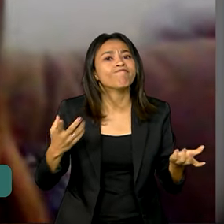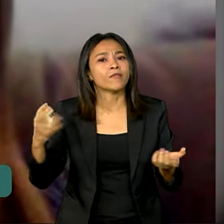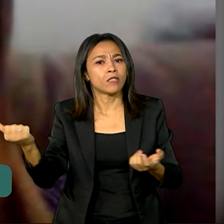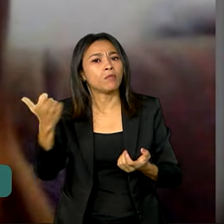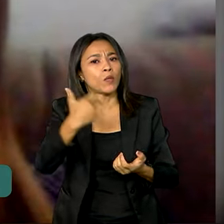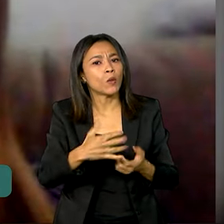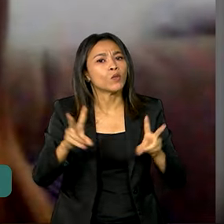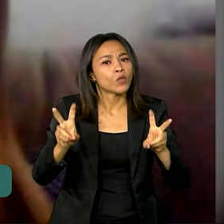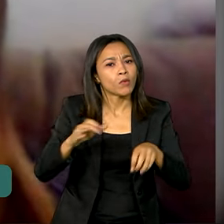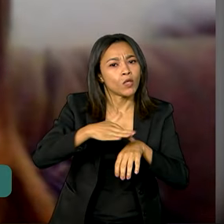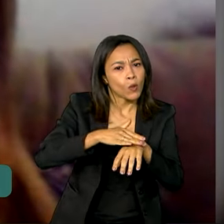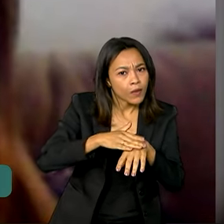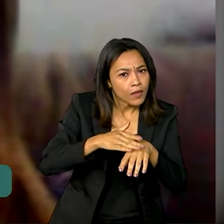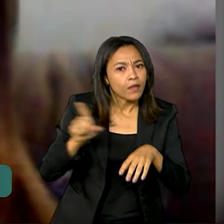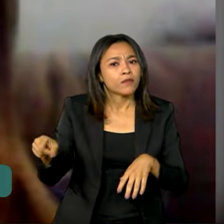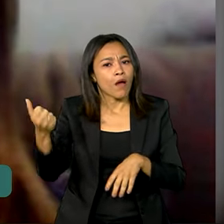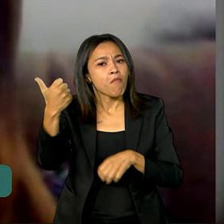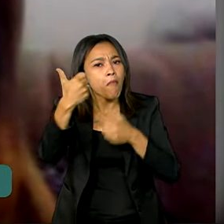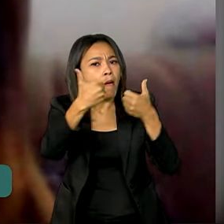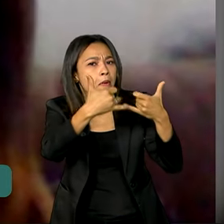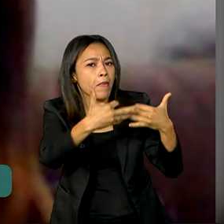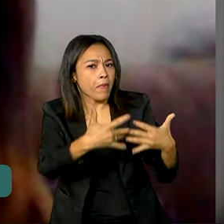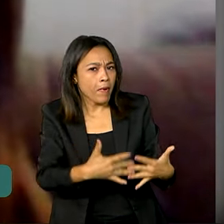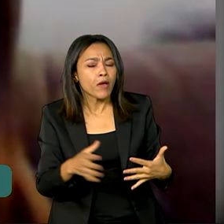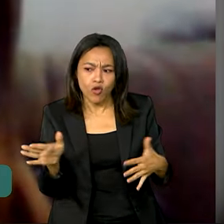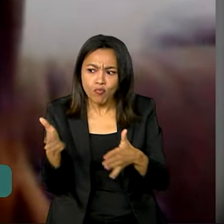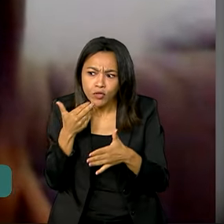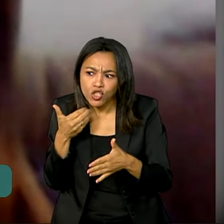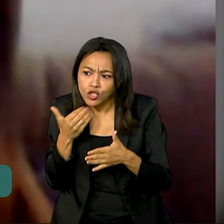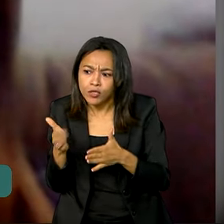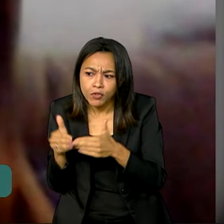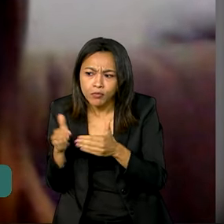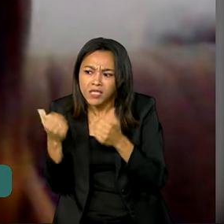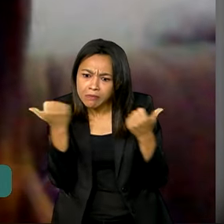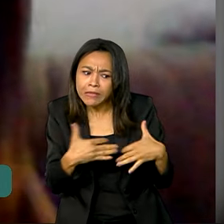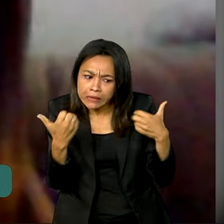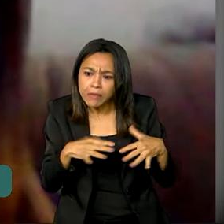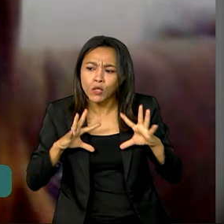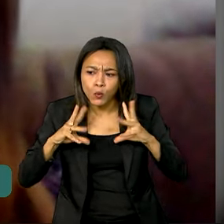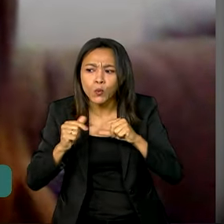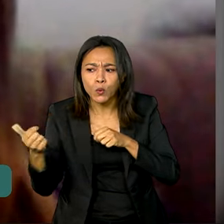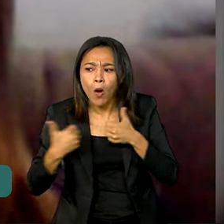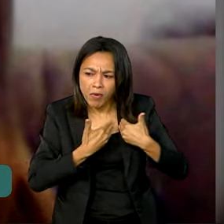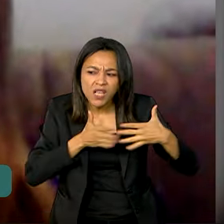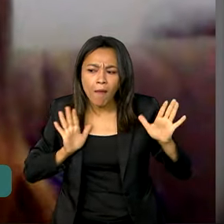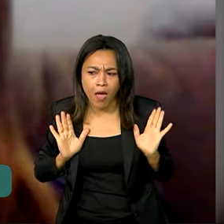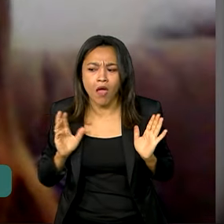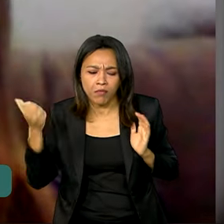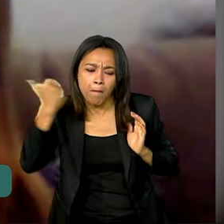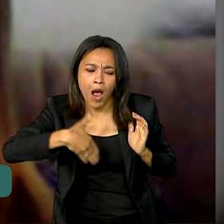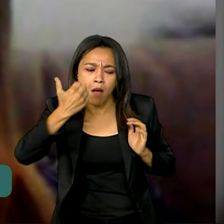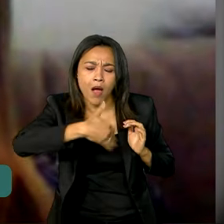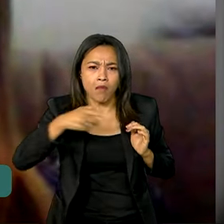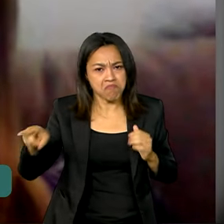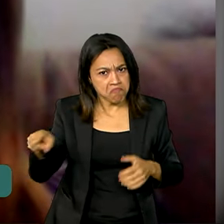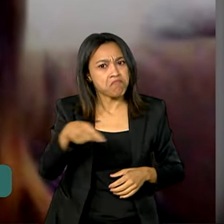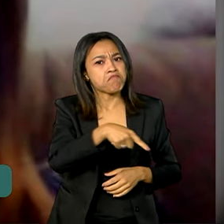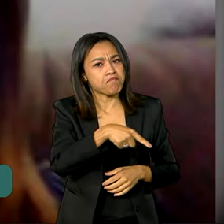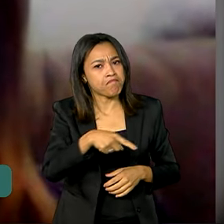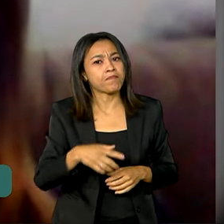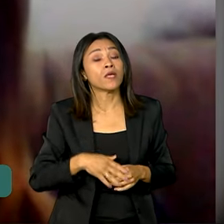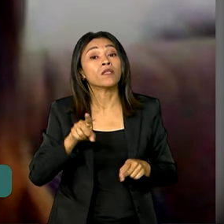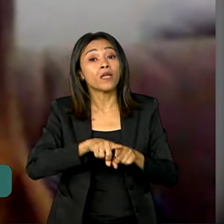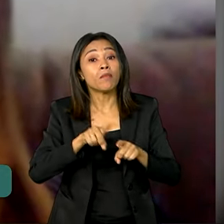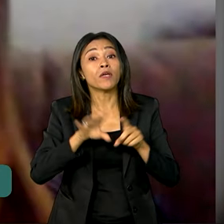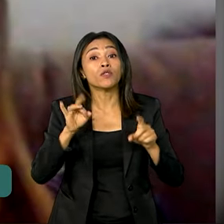as doenças, né, eu pedi para ela explicar tudo, tudo, tudo abertamente com ela. E o ciclo